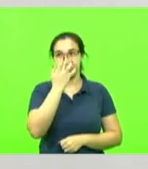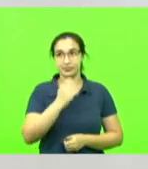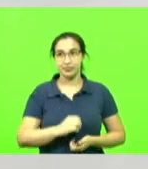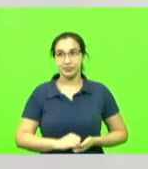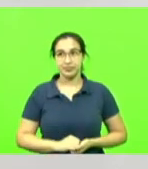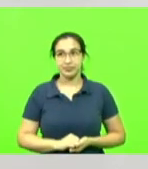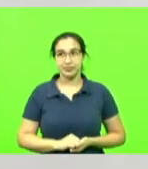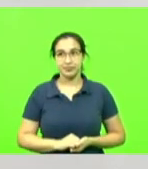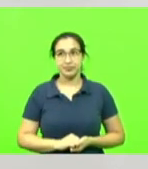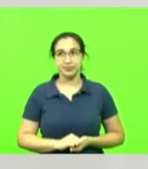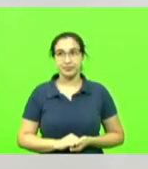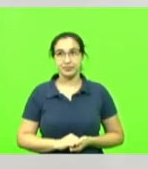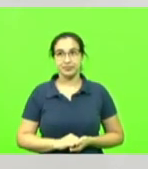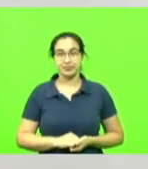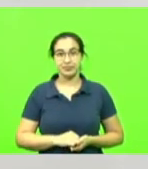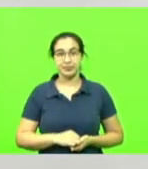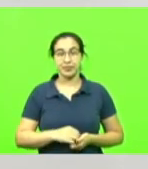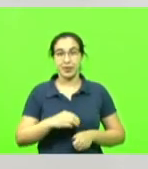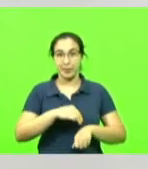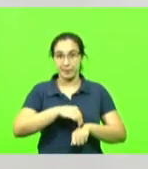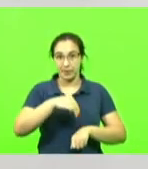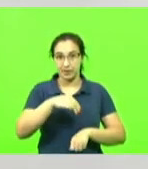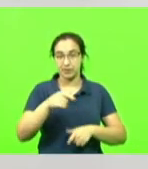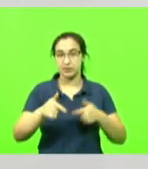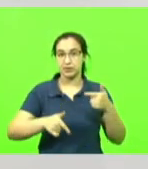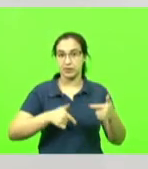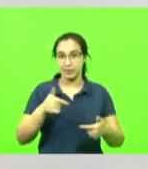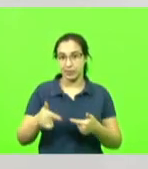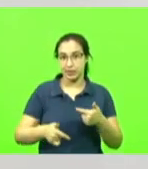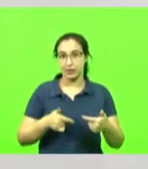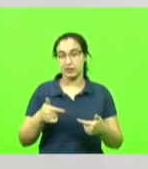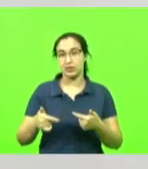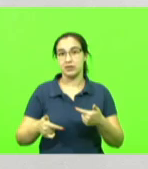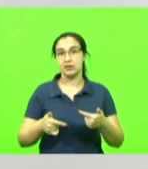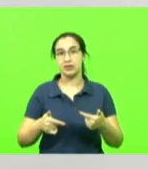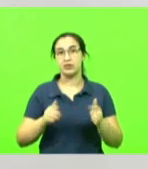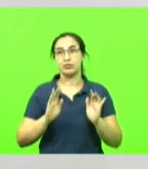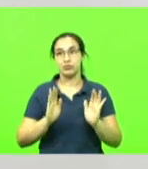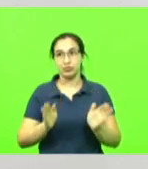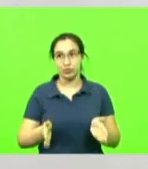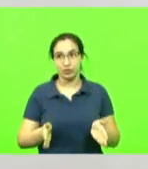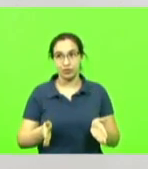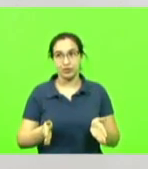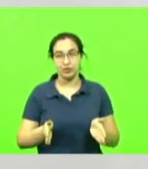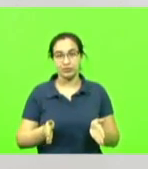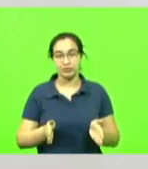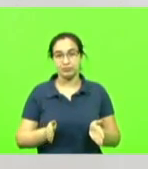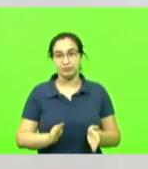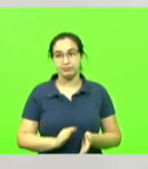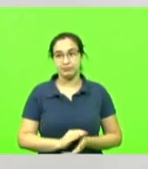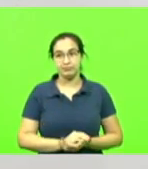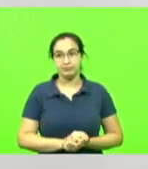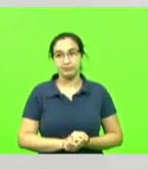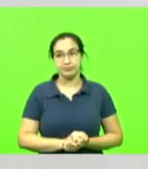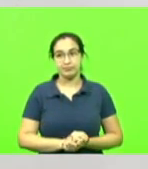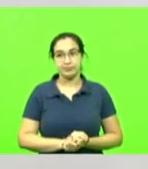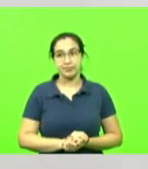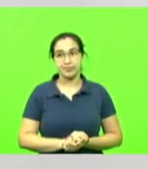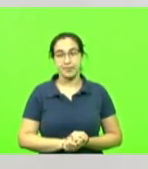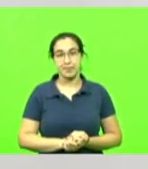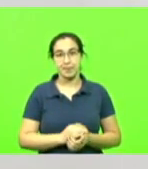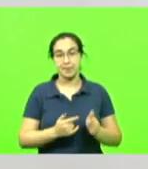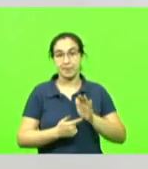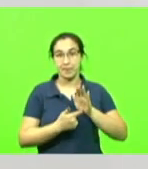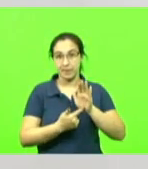Com o mestrado, trabalhando, você já está exercendo a sua função. Você já está prestando um